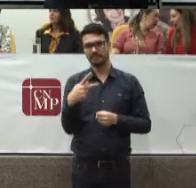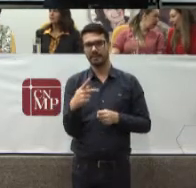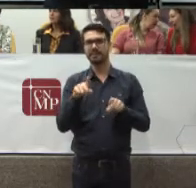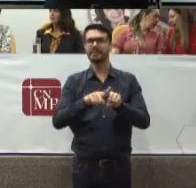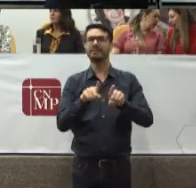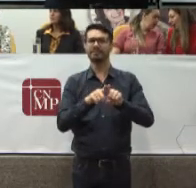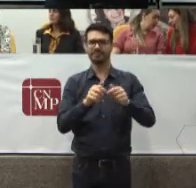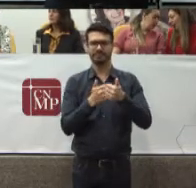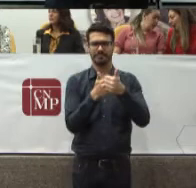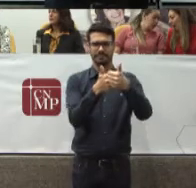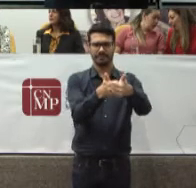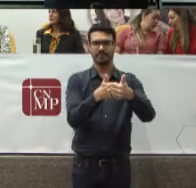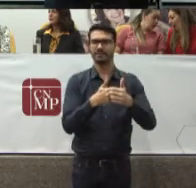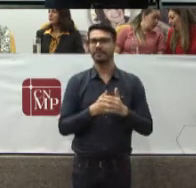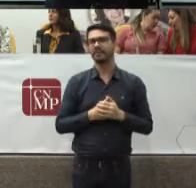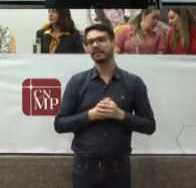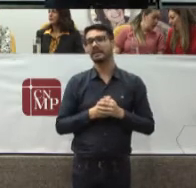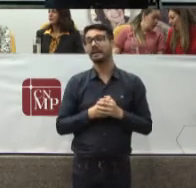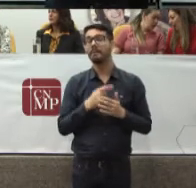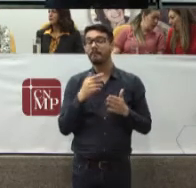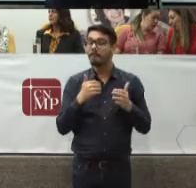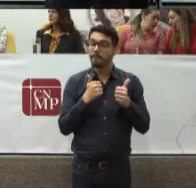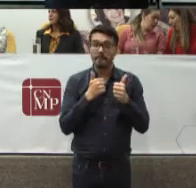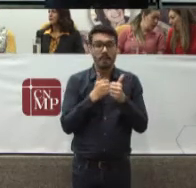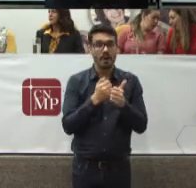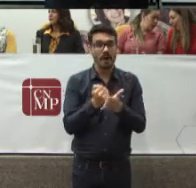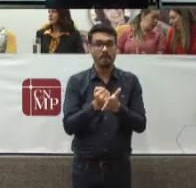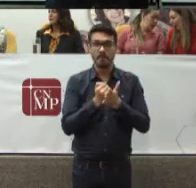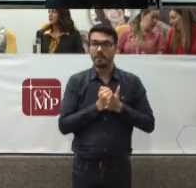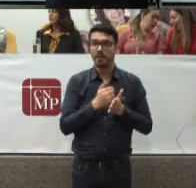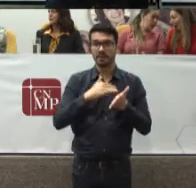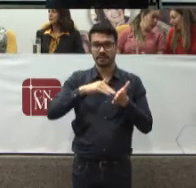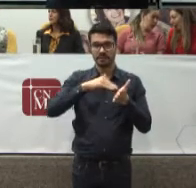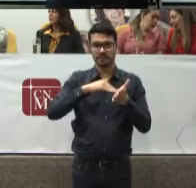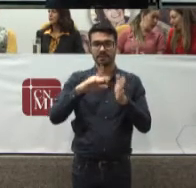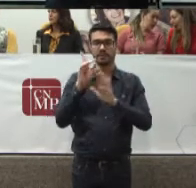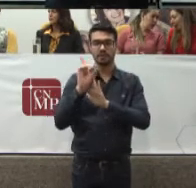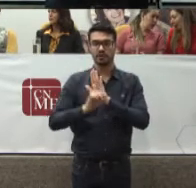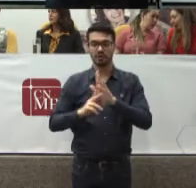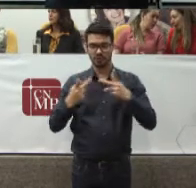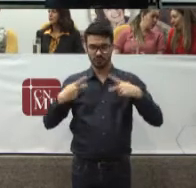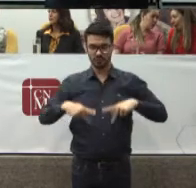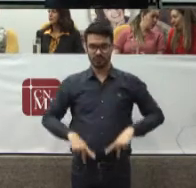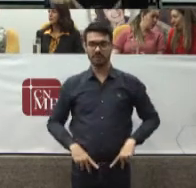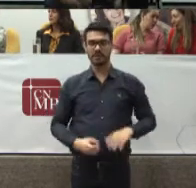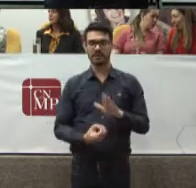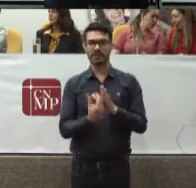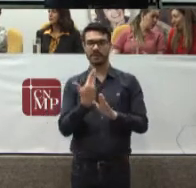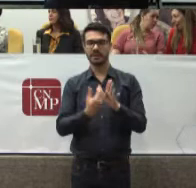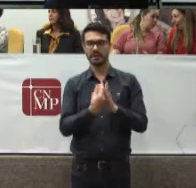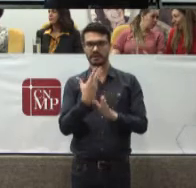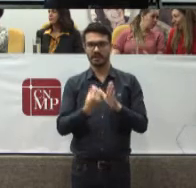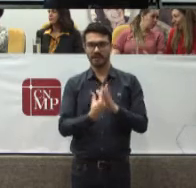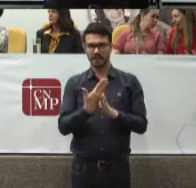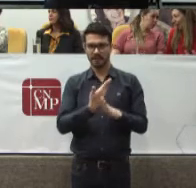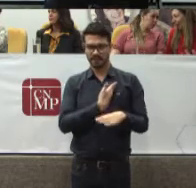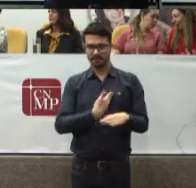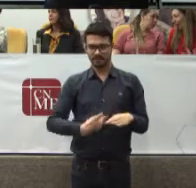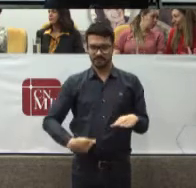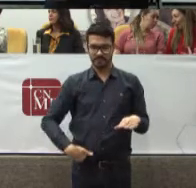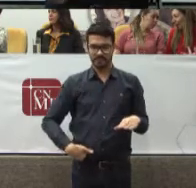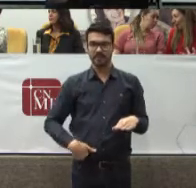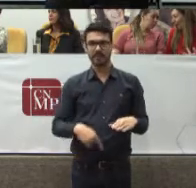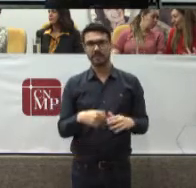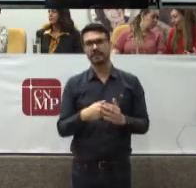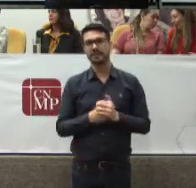Muito próxima Desta Secretaria De Direitos Humanos Que foi criada Na presidência Nesta gestão